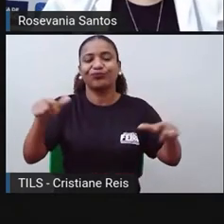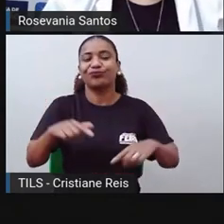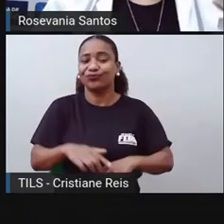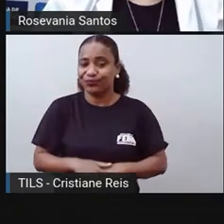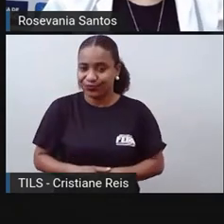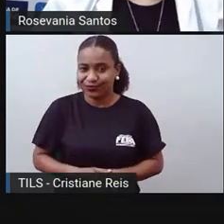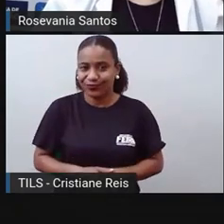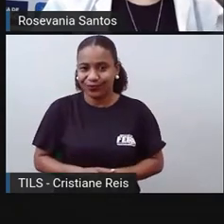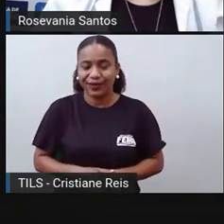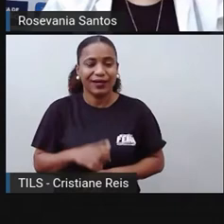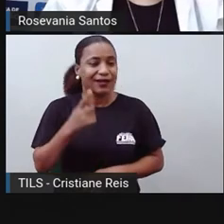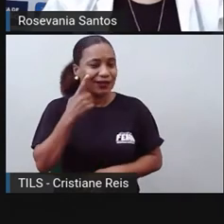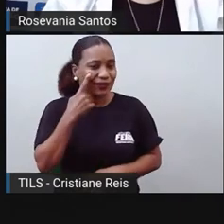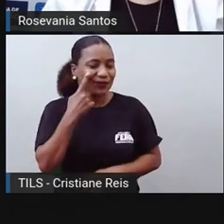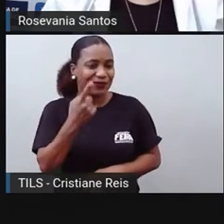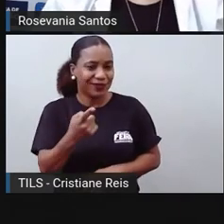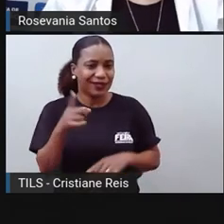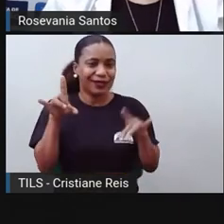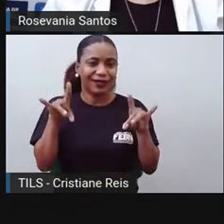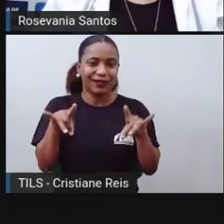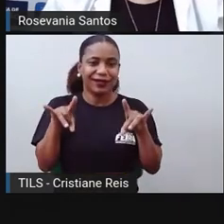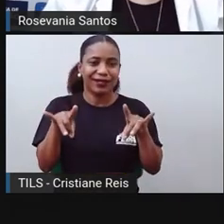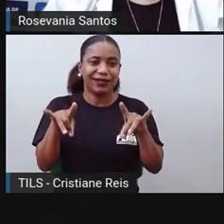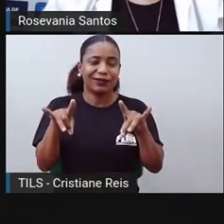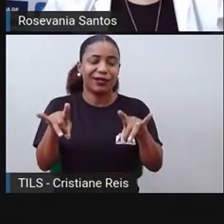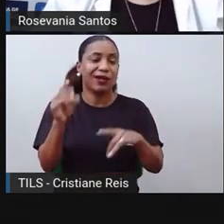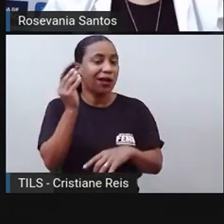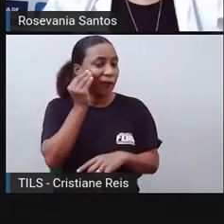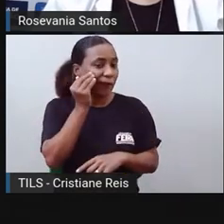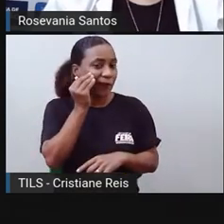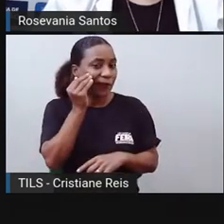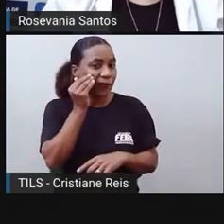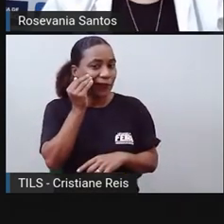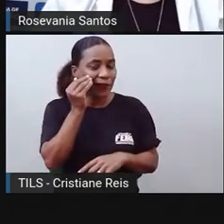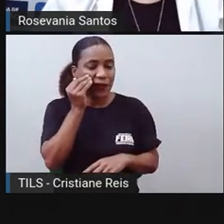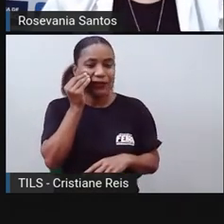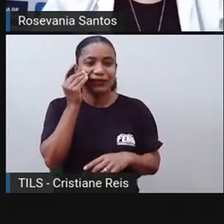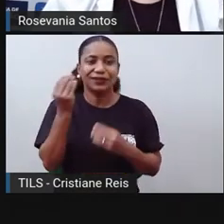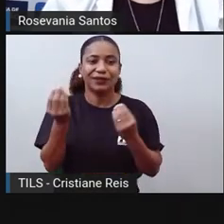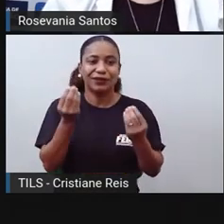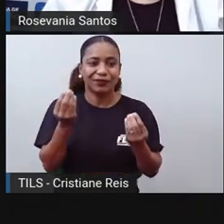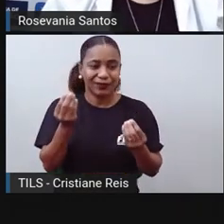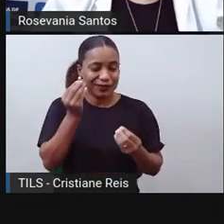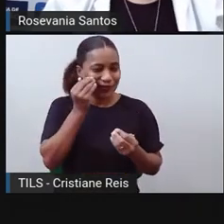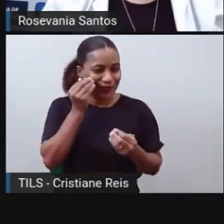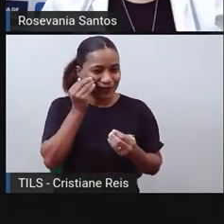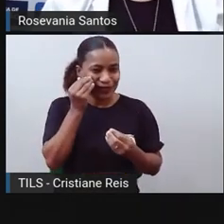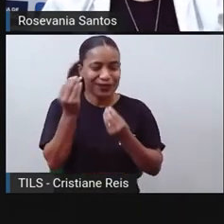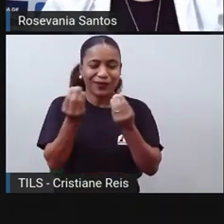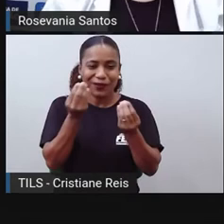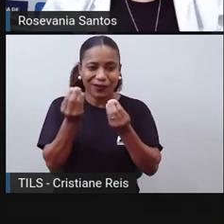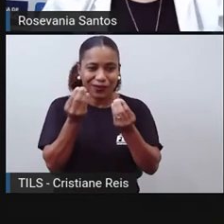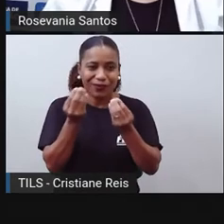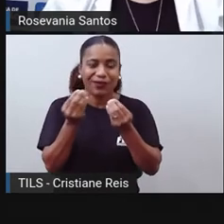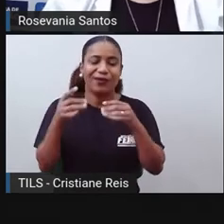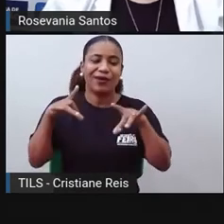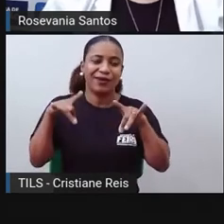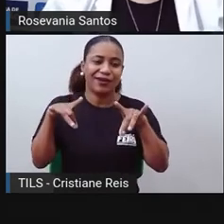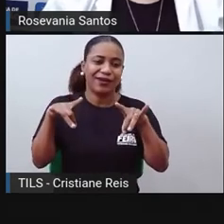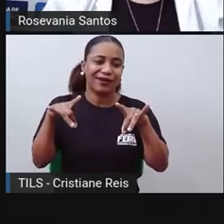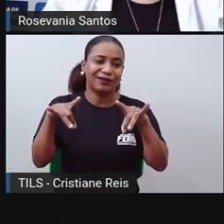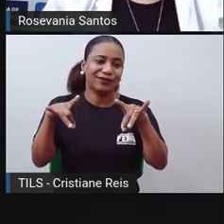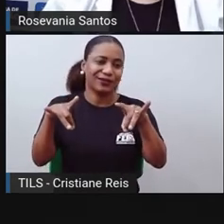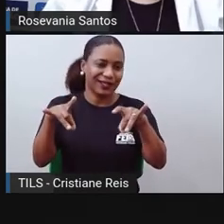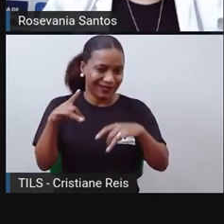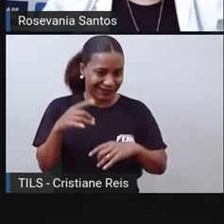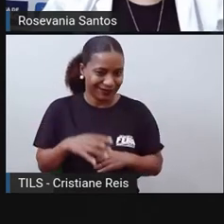Aquele filme em Austrália mostra um pouco essa parte aí do planeta, ou da Austrália, e que chama a atenção